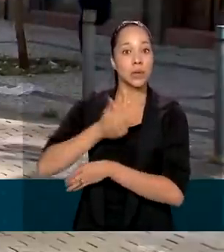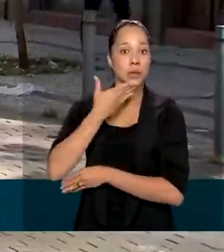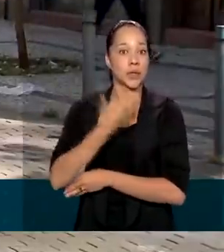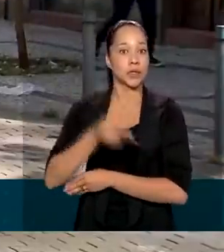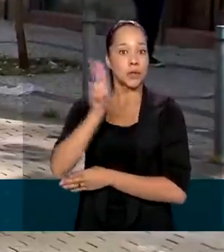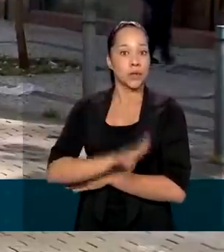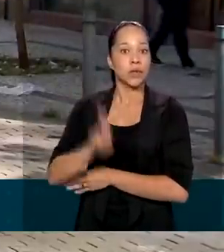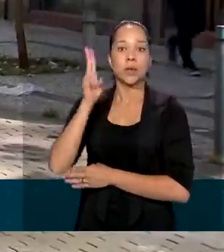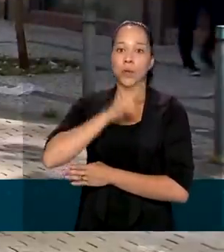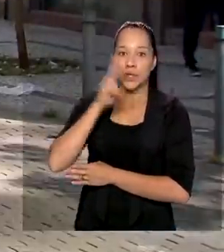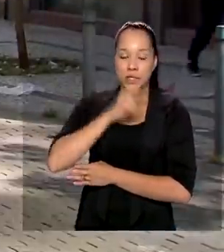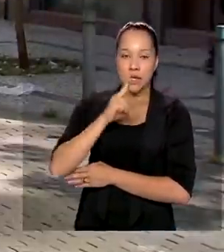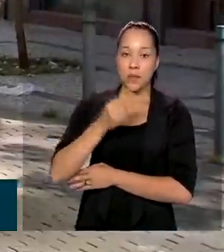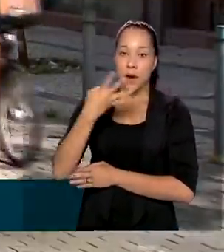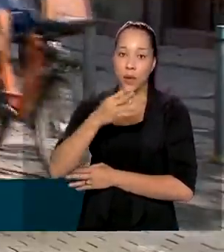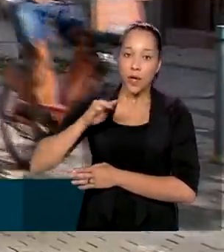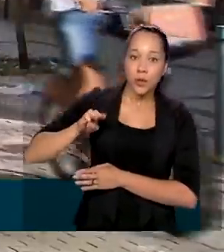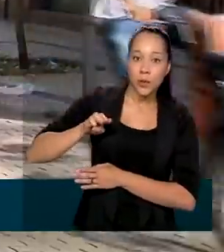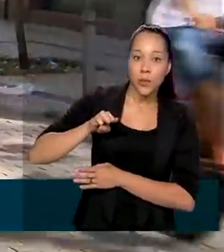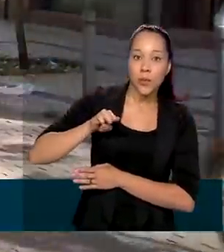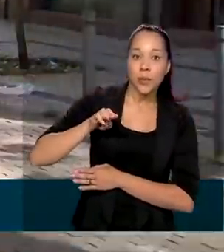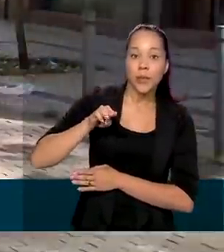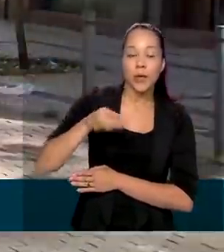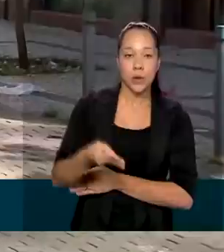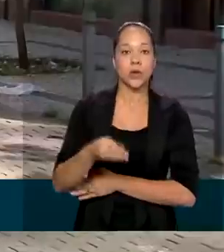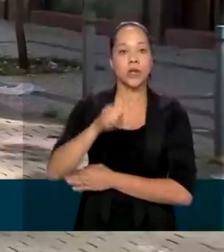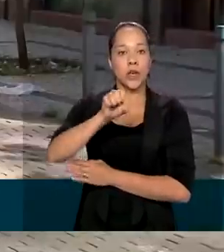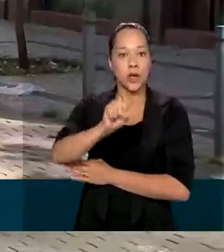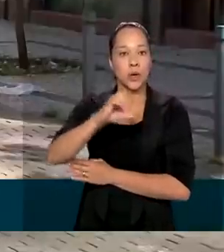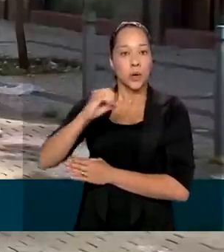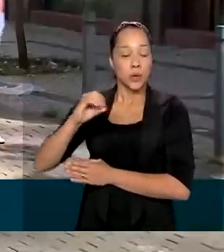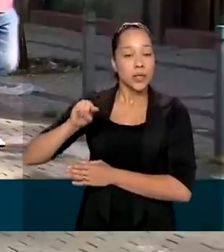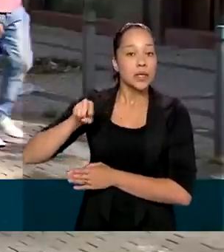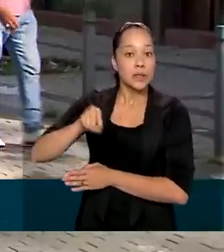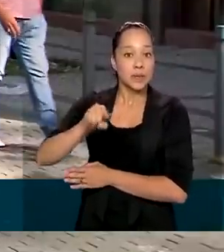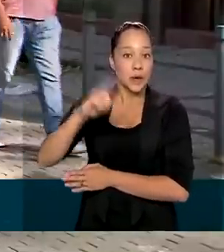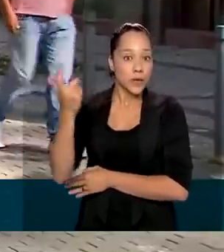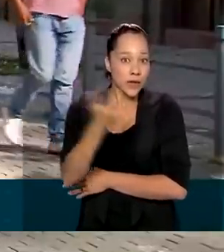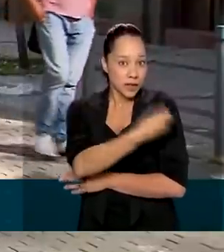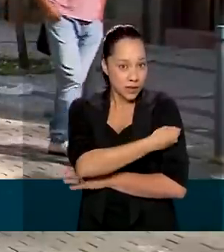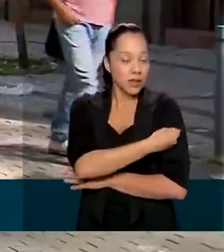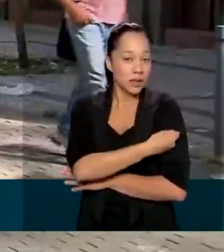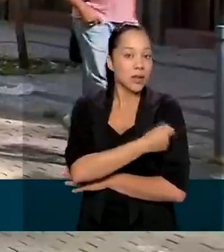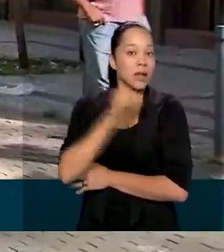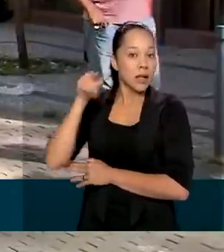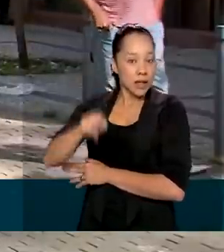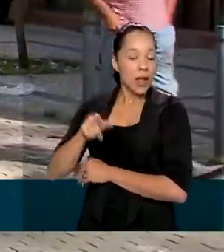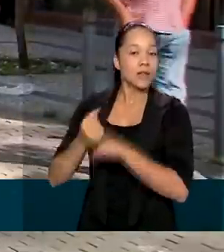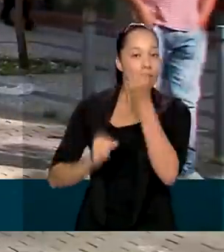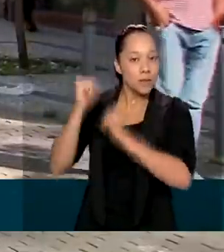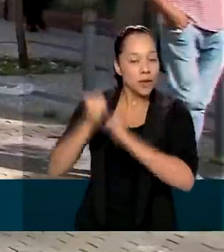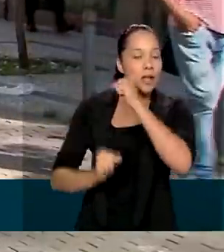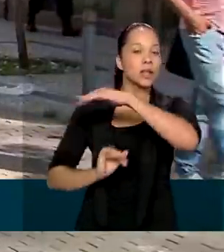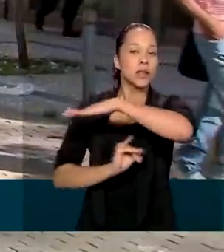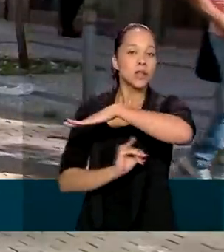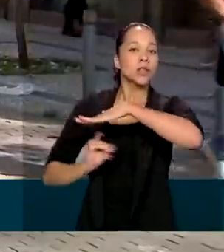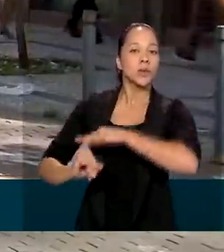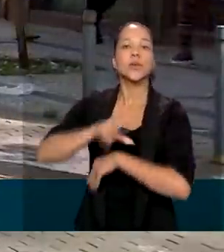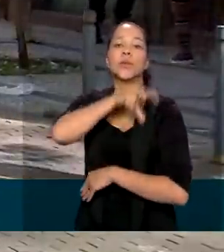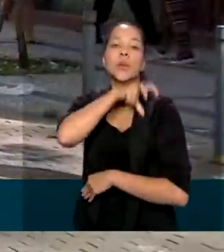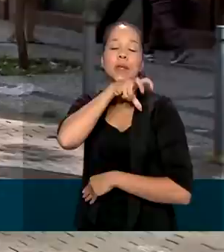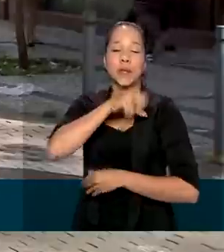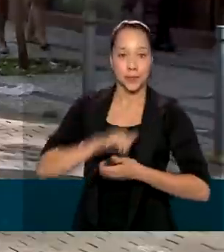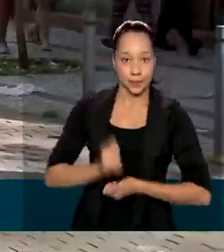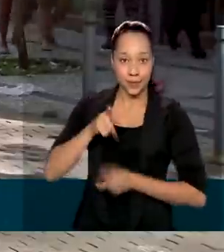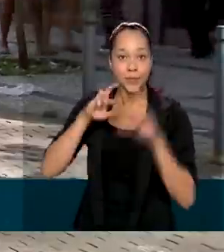uso emergencial para 4,8 milhões de da vacina Coronavac, feita pelo Instituto Butantan. Nesta reunião, os